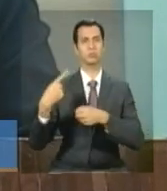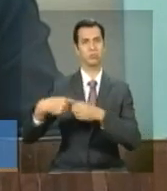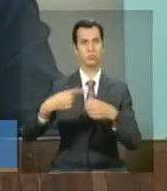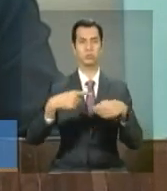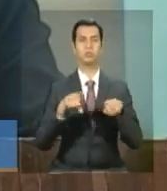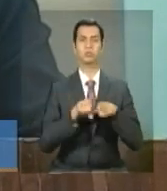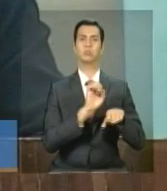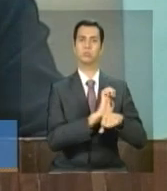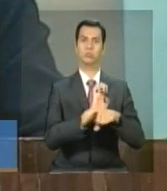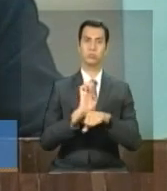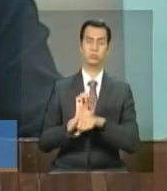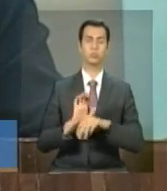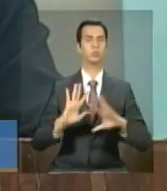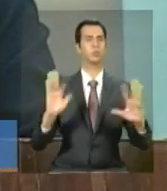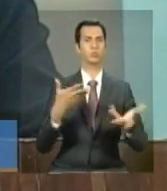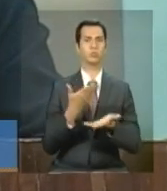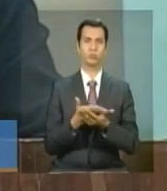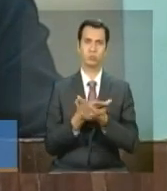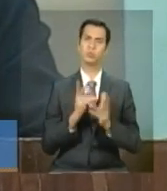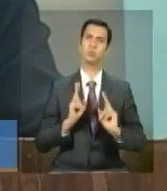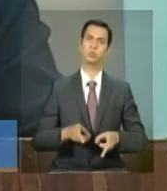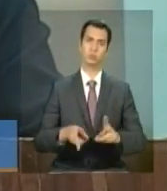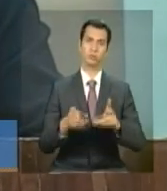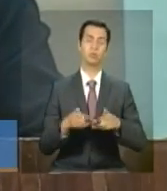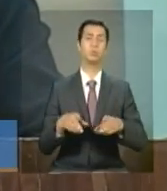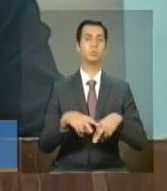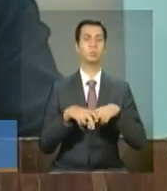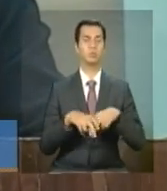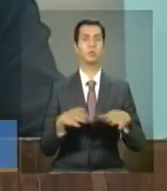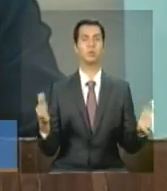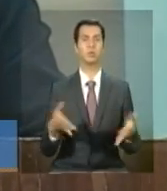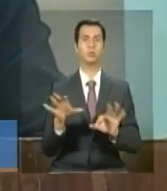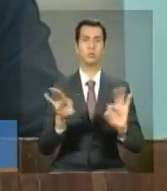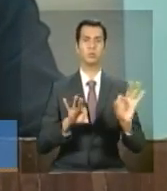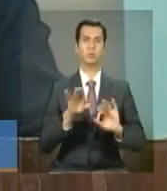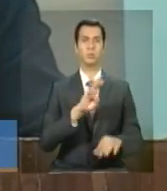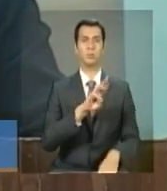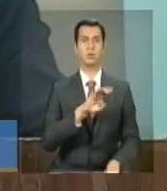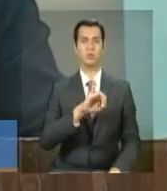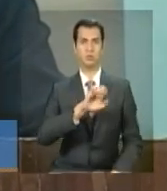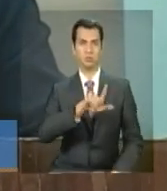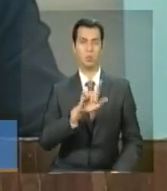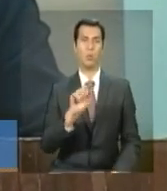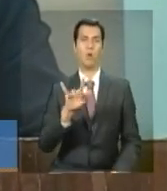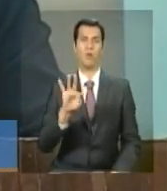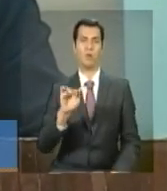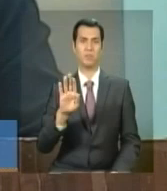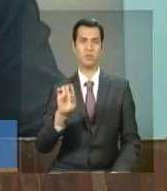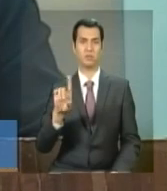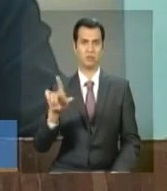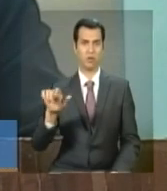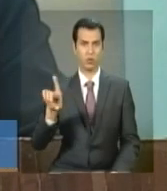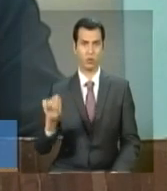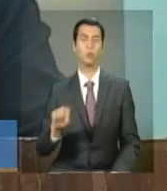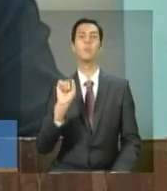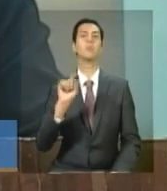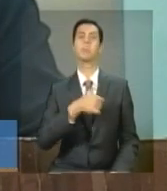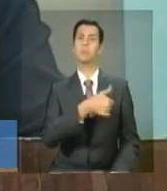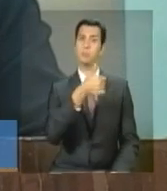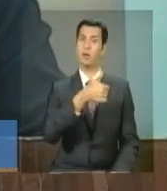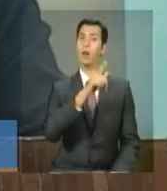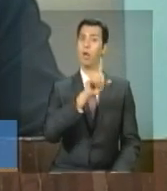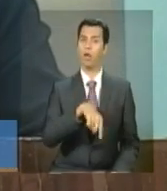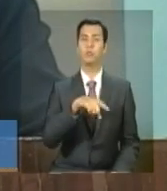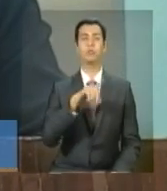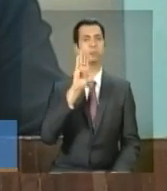dos estudos. E, portanto, o Brasil Alfabetizado cumpre esses dois objetivos. O primeiro, eliminar o analfabetismo. E o